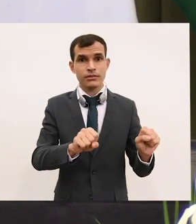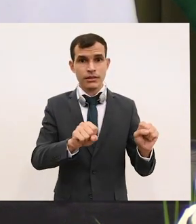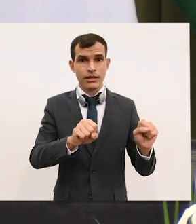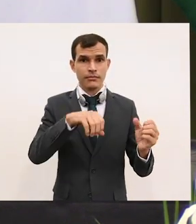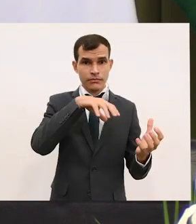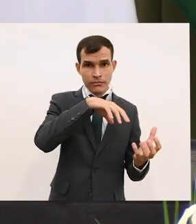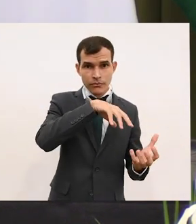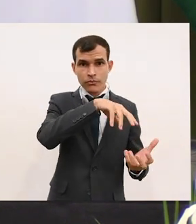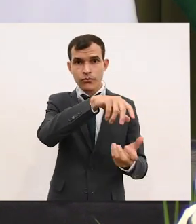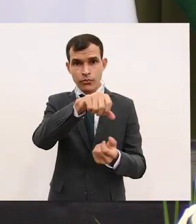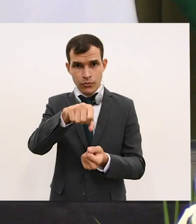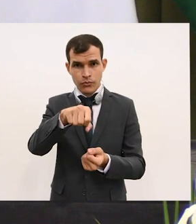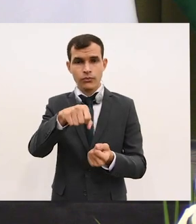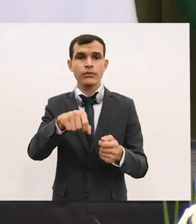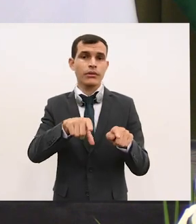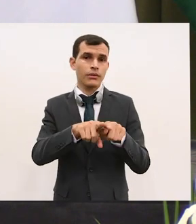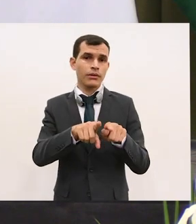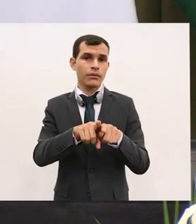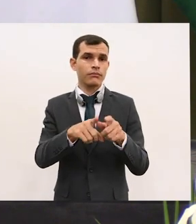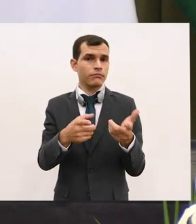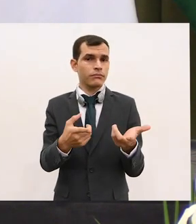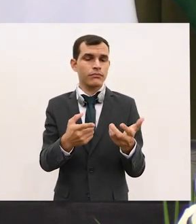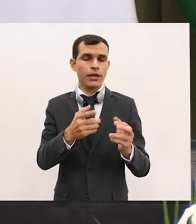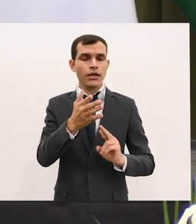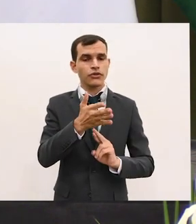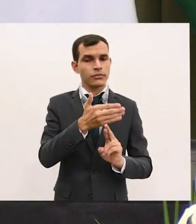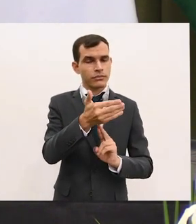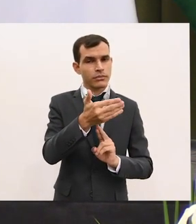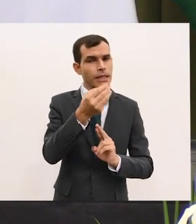e, através da diplomacia, buscar uma solução.